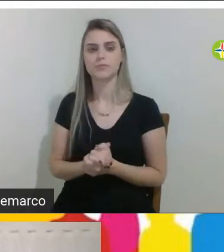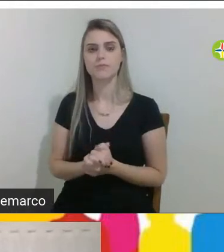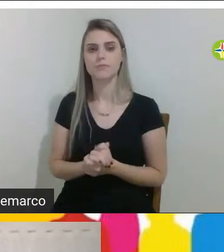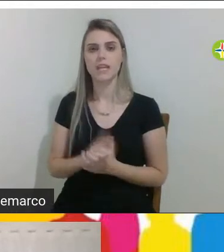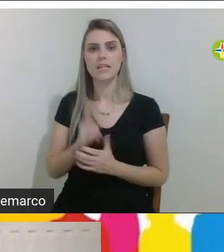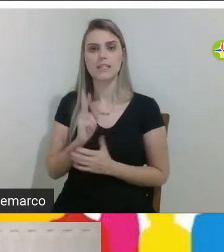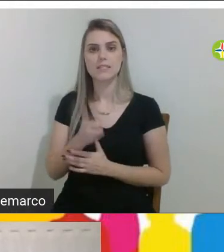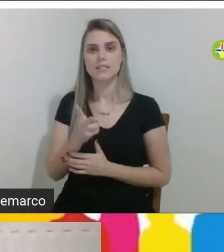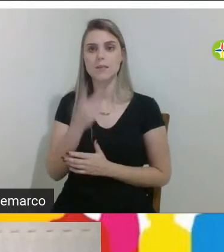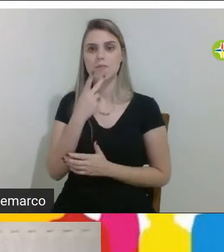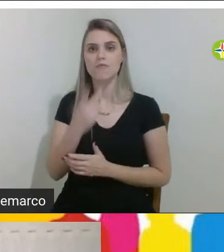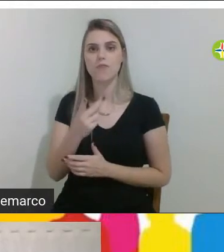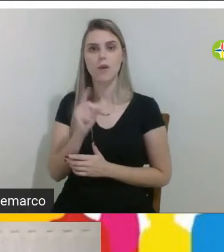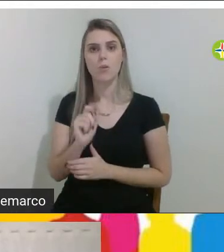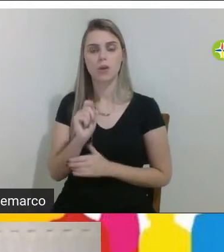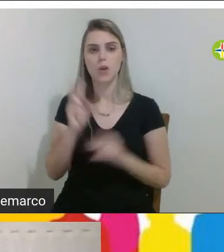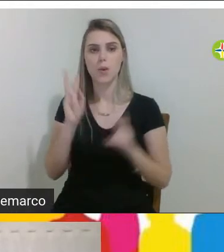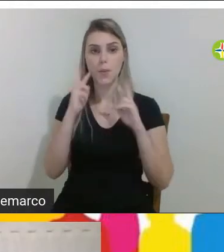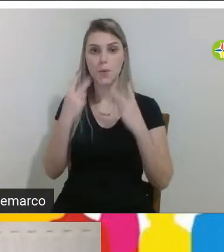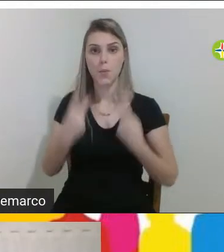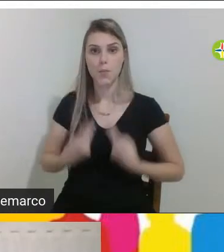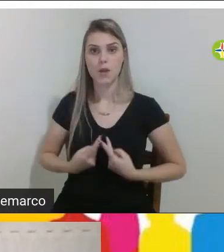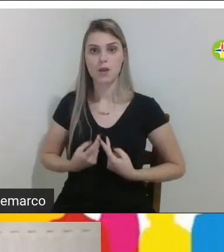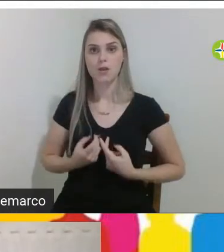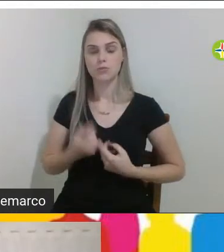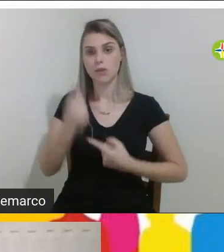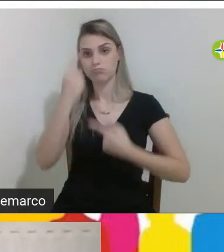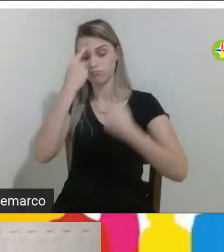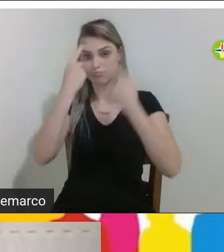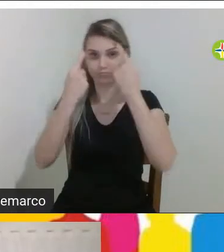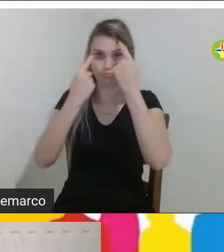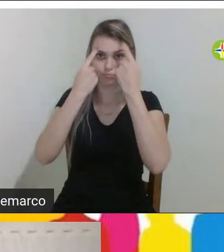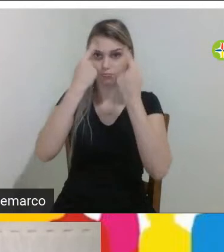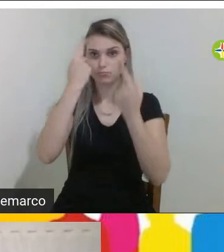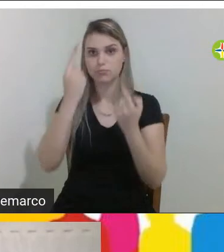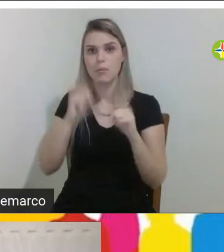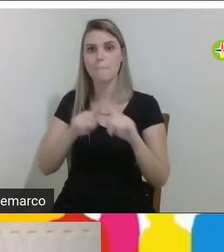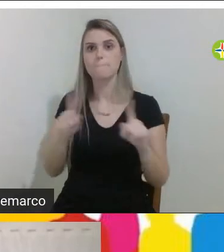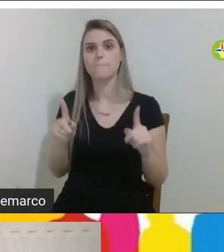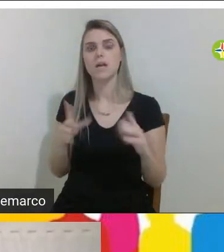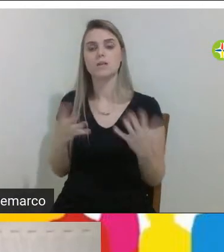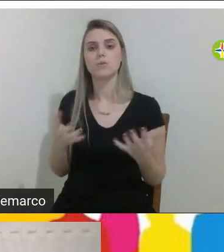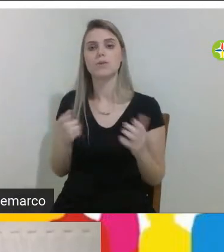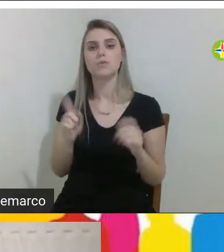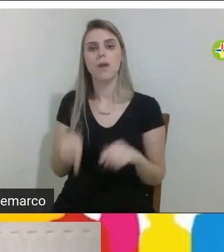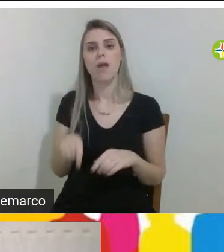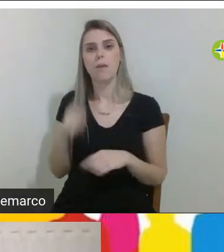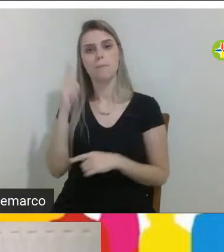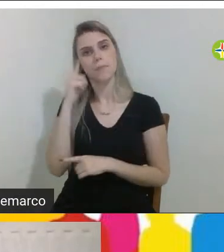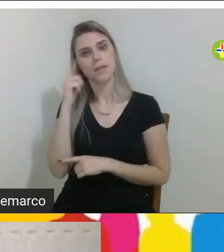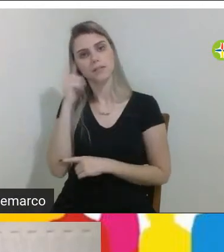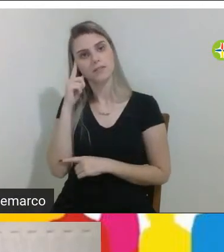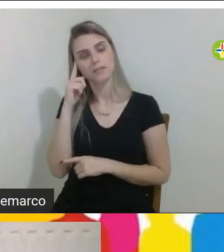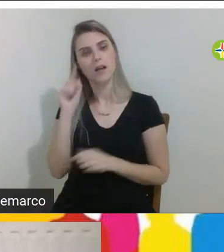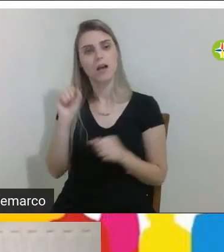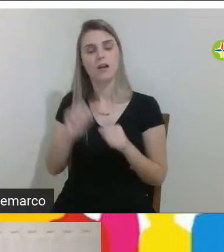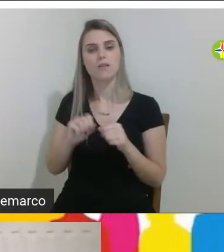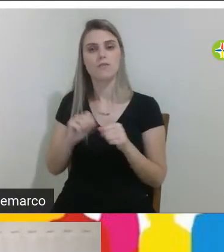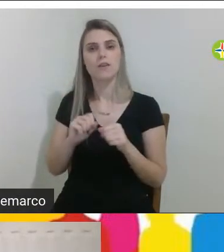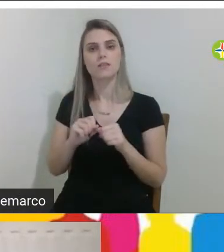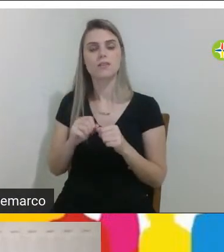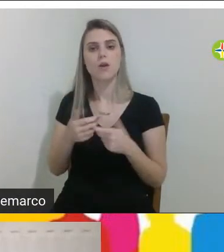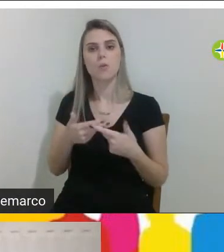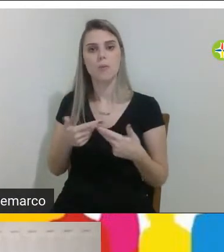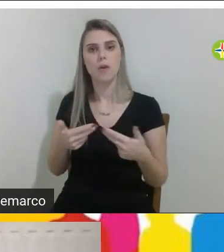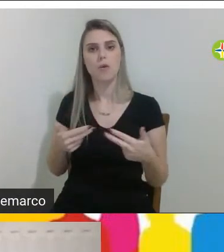falo assim o ser humano ele é bastante criativo mas quando é para pensar em fazer alguma coisa para